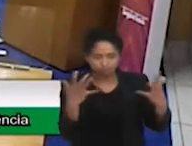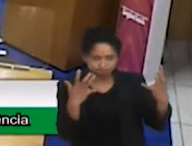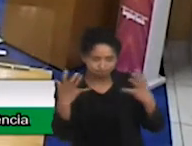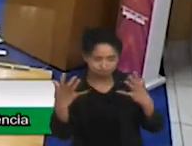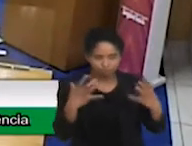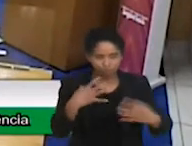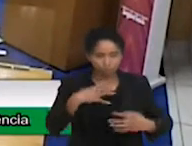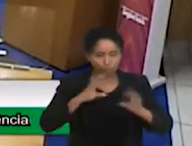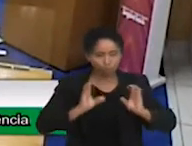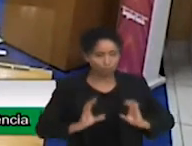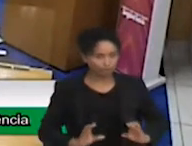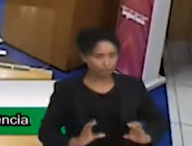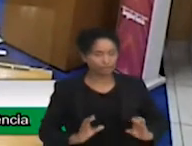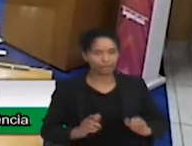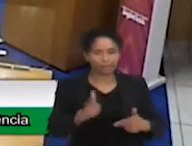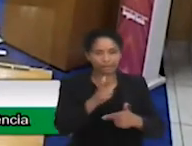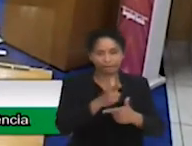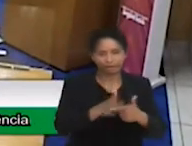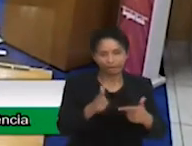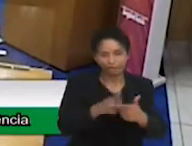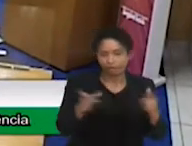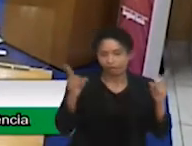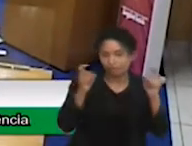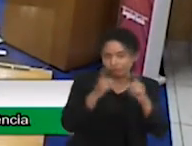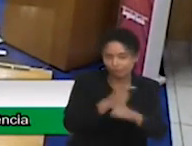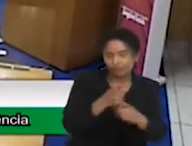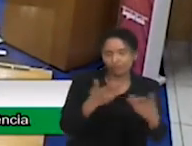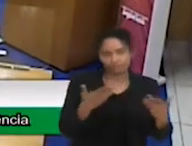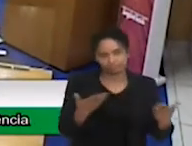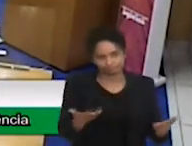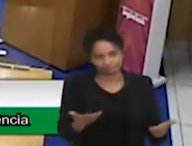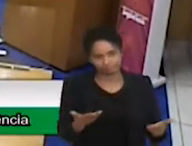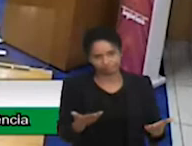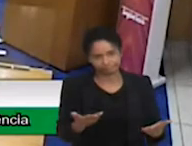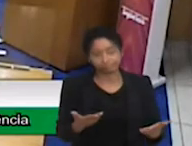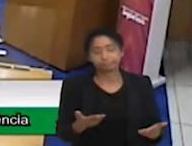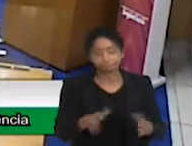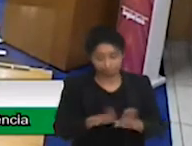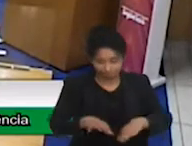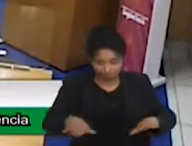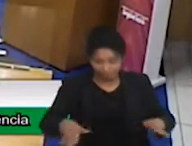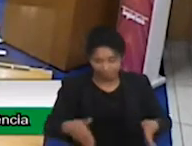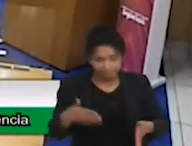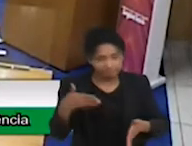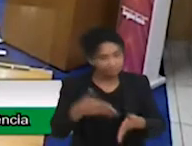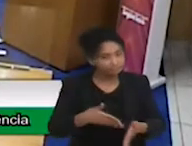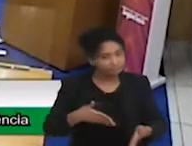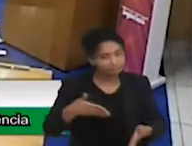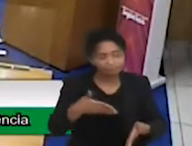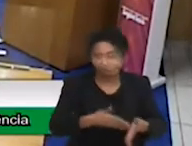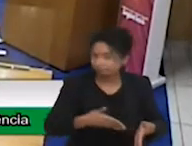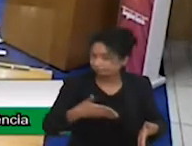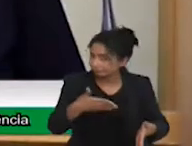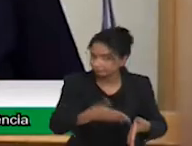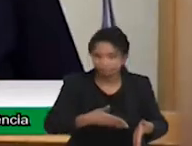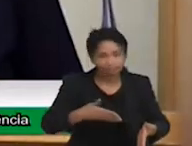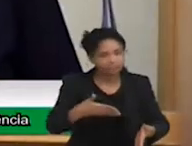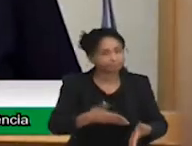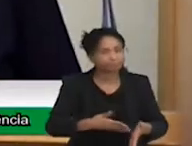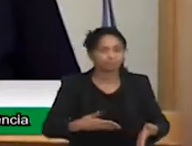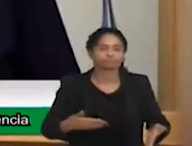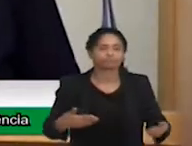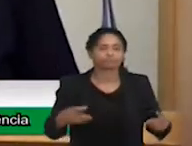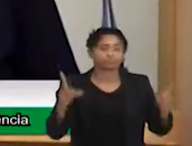lei. São muitas barreiras atitudinais que as crianças vivenciam. Por essa razão, o